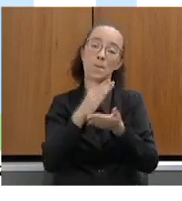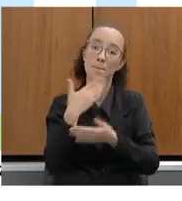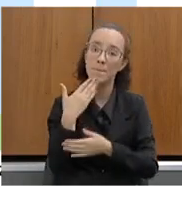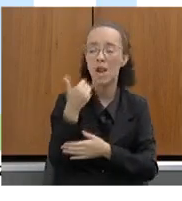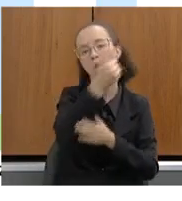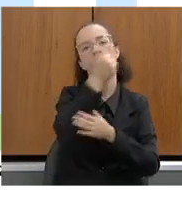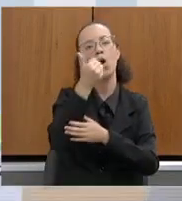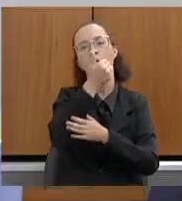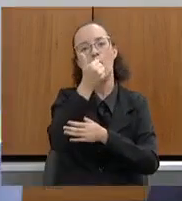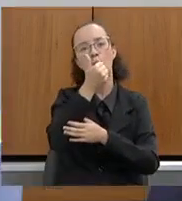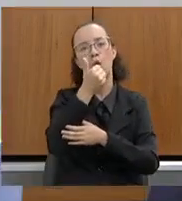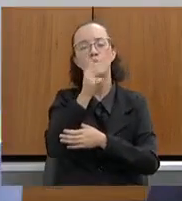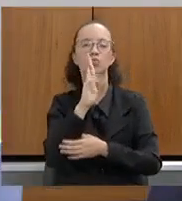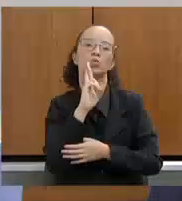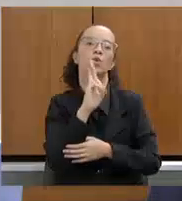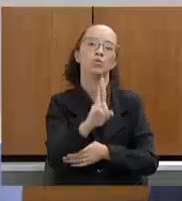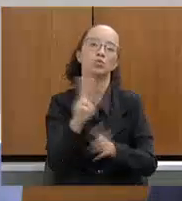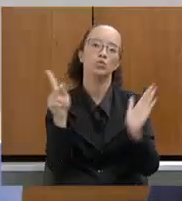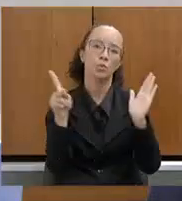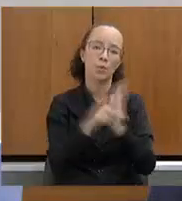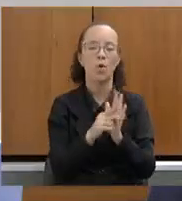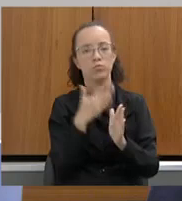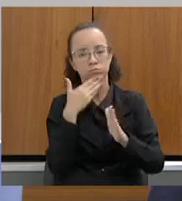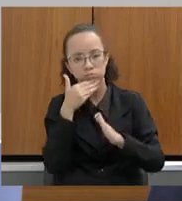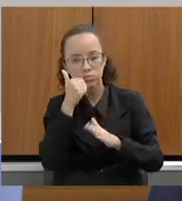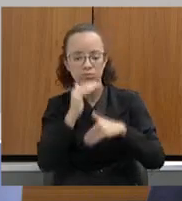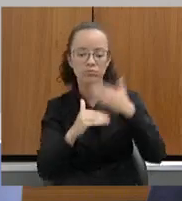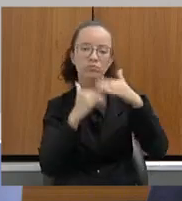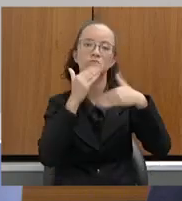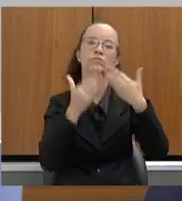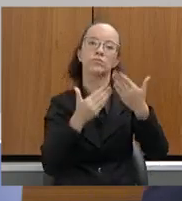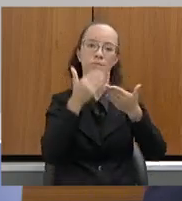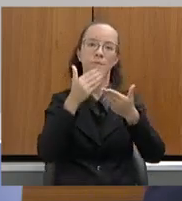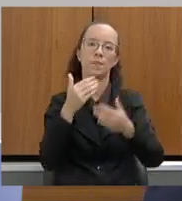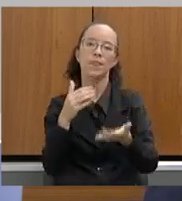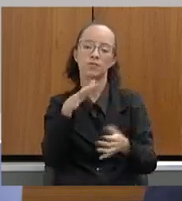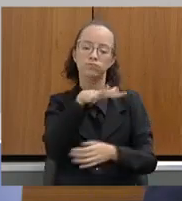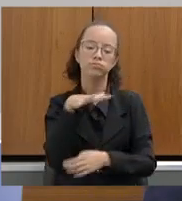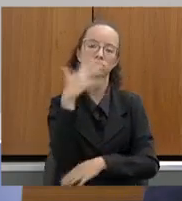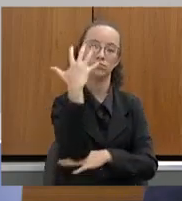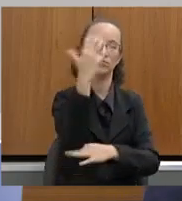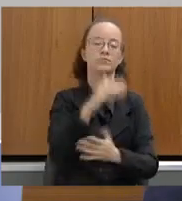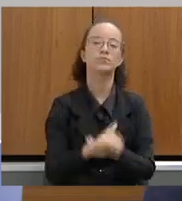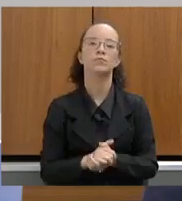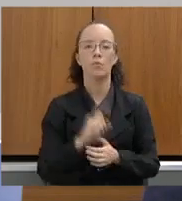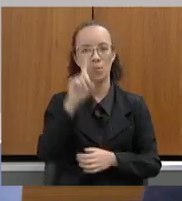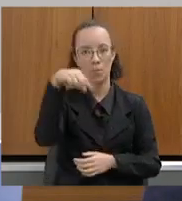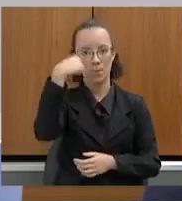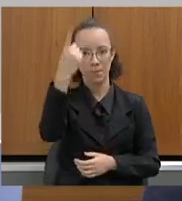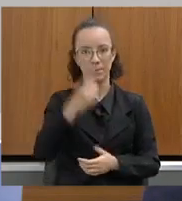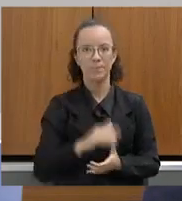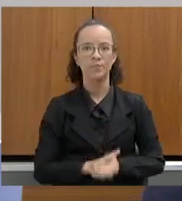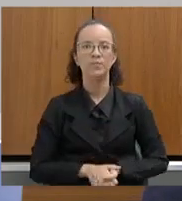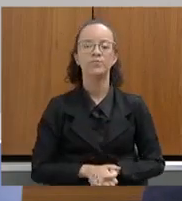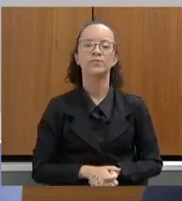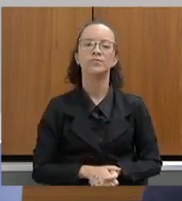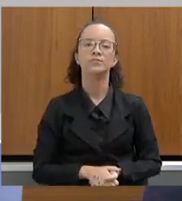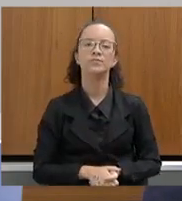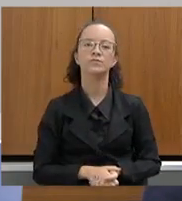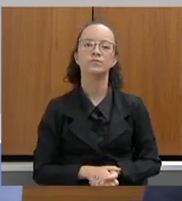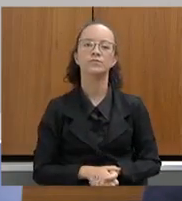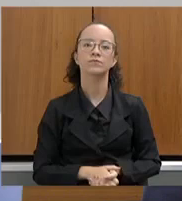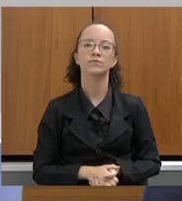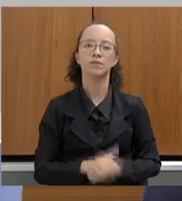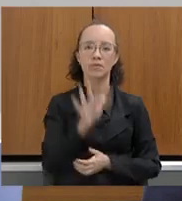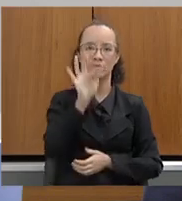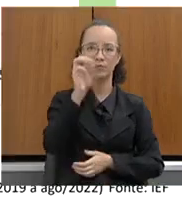desses recursos para a melhoria das nossas unidades de conservação. O próximo, por favor. Fomento